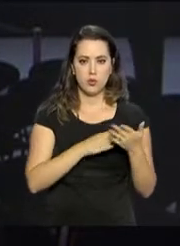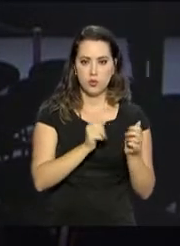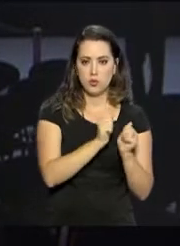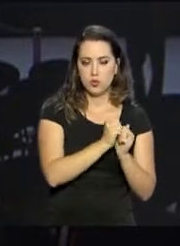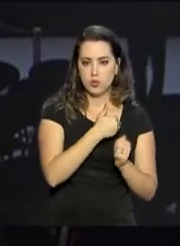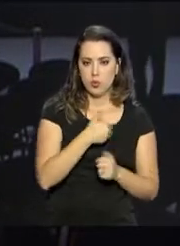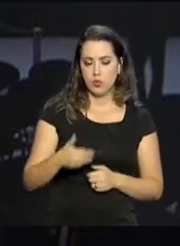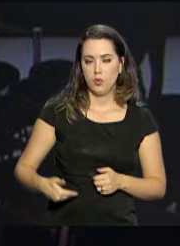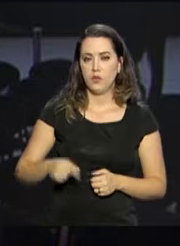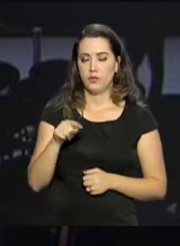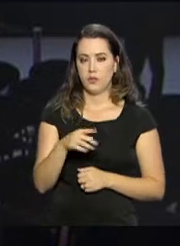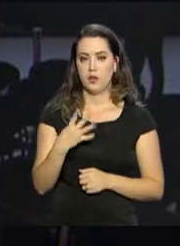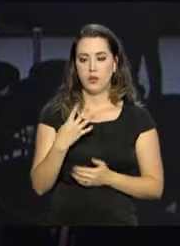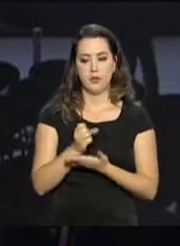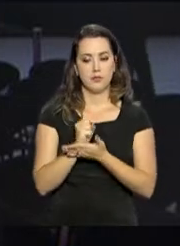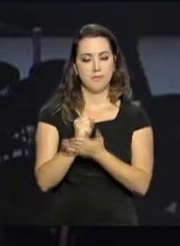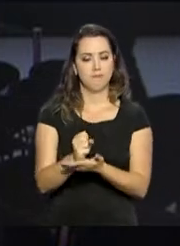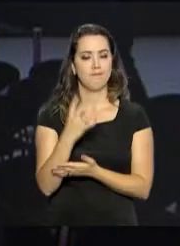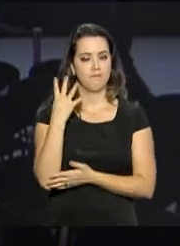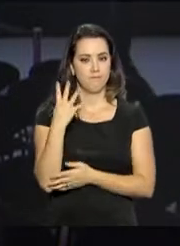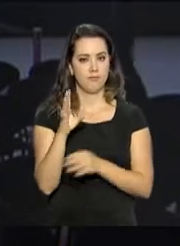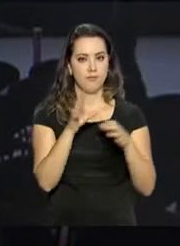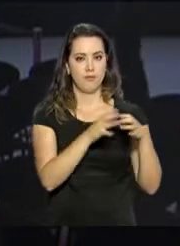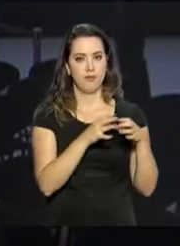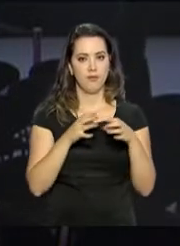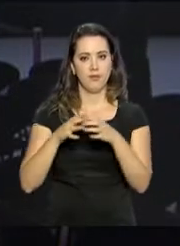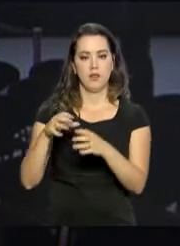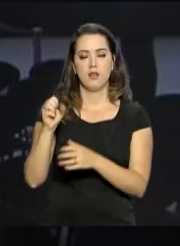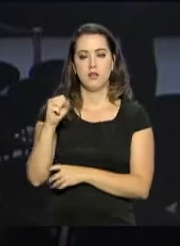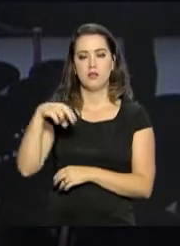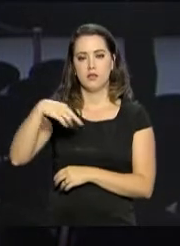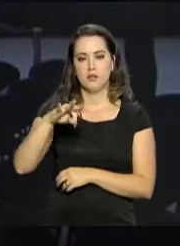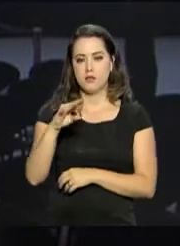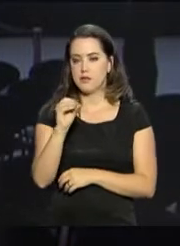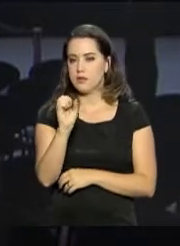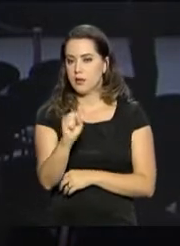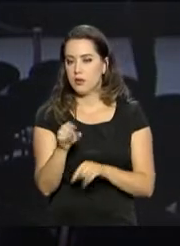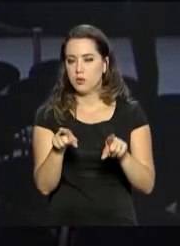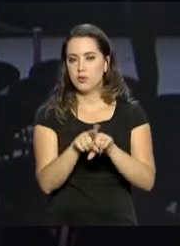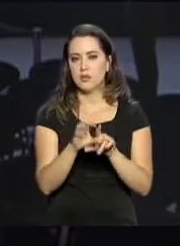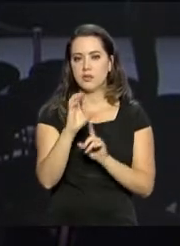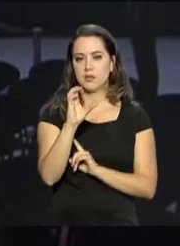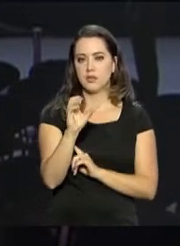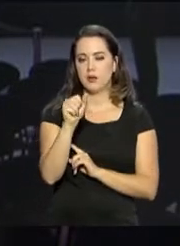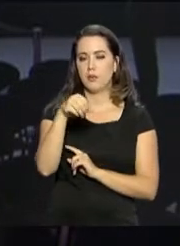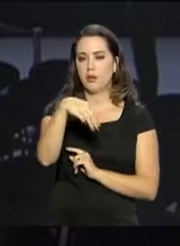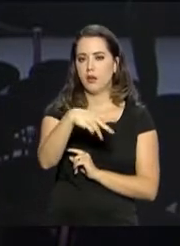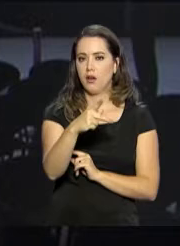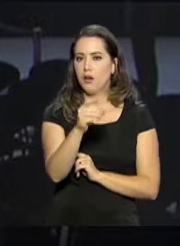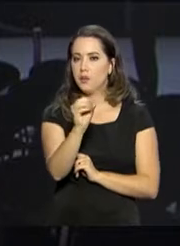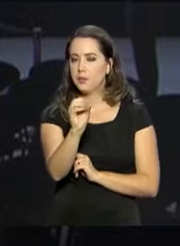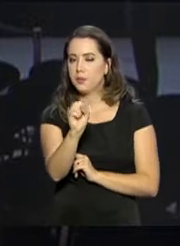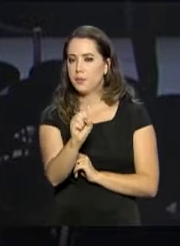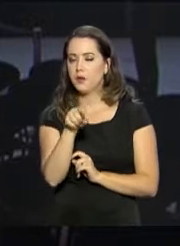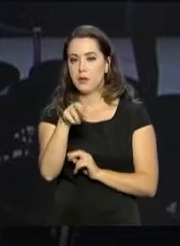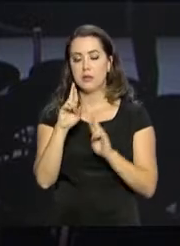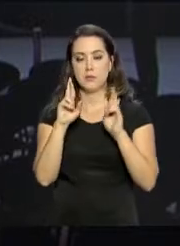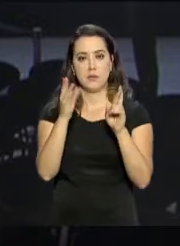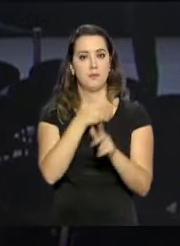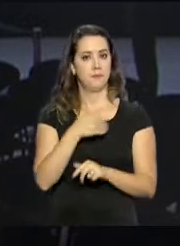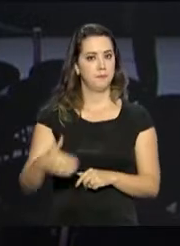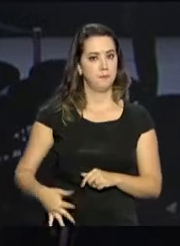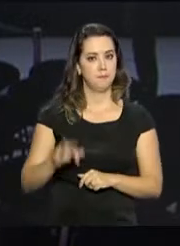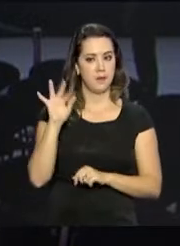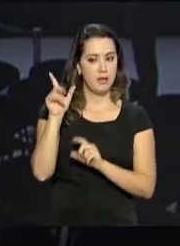ofertados quatro blocos nas bacias de Santos e Campos. A expectativa do governo federal é que